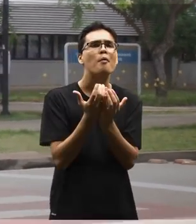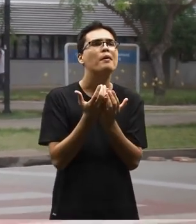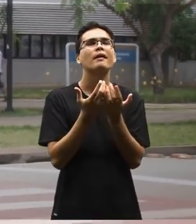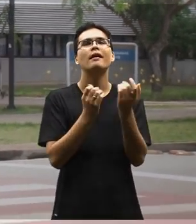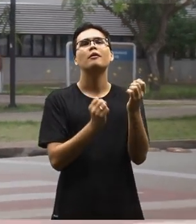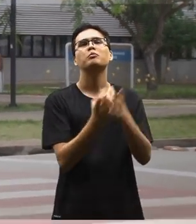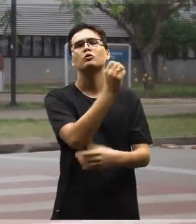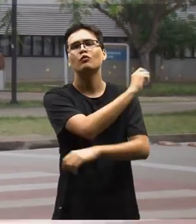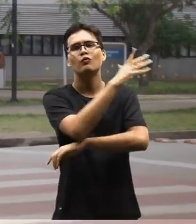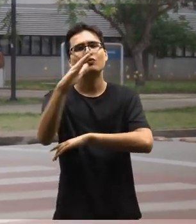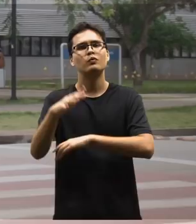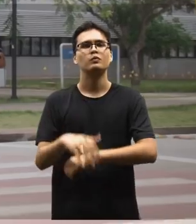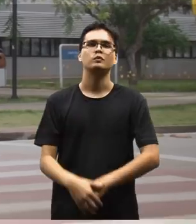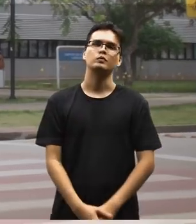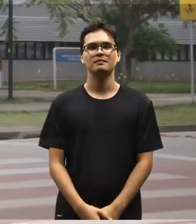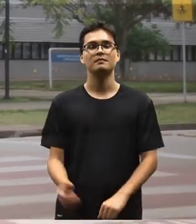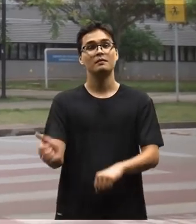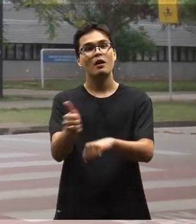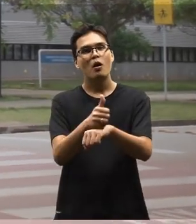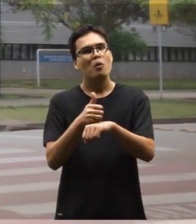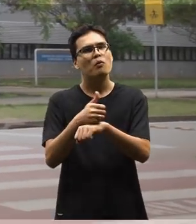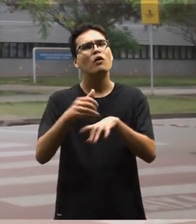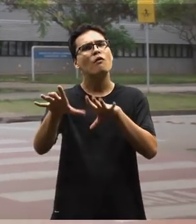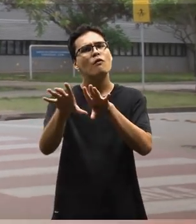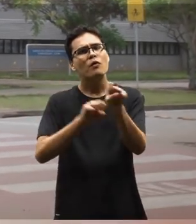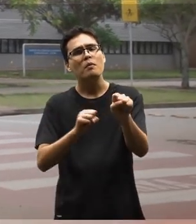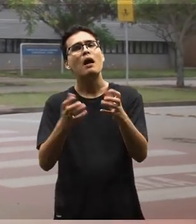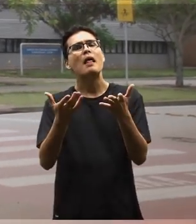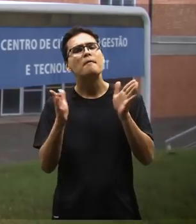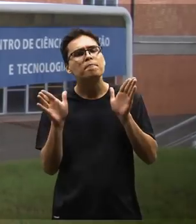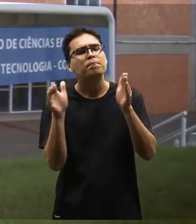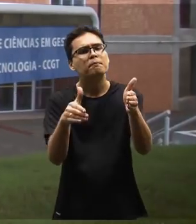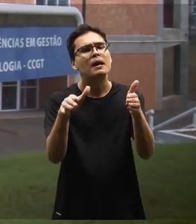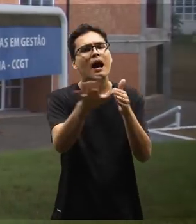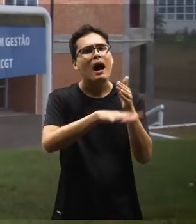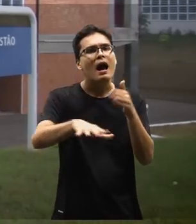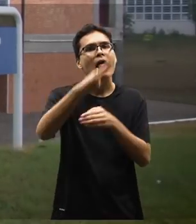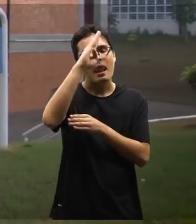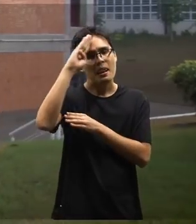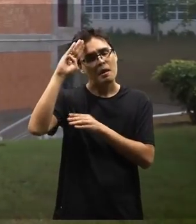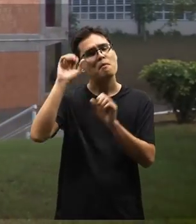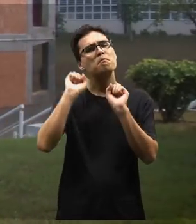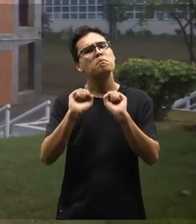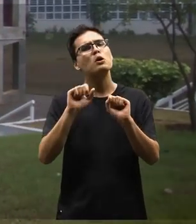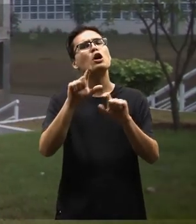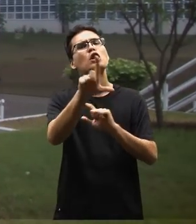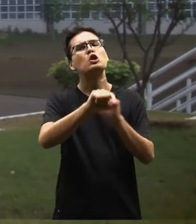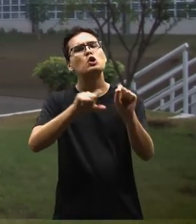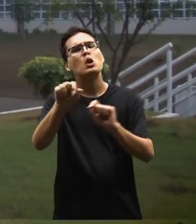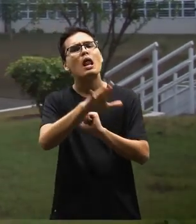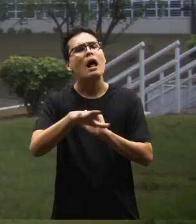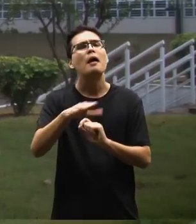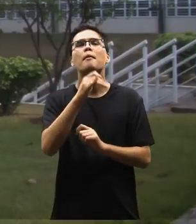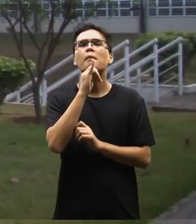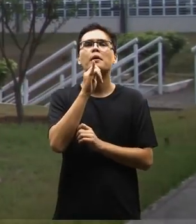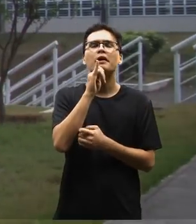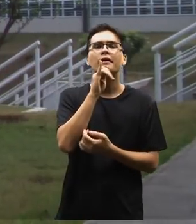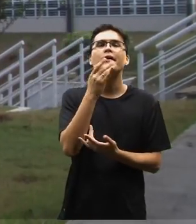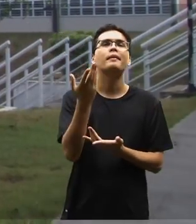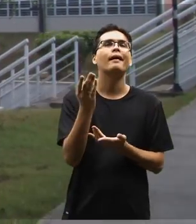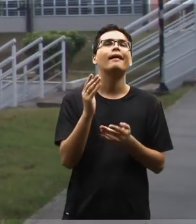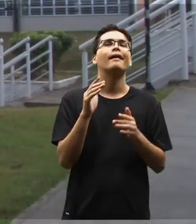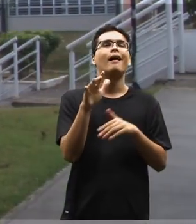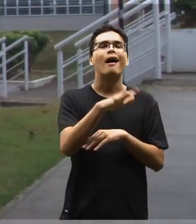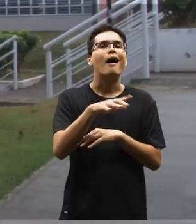com comunidades que produzem florestas. O profissional formado que quer se voltar ao meio acadêmico, ele pode